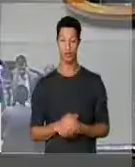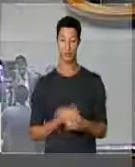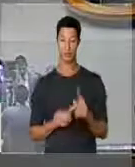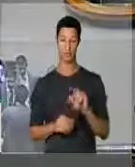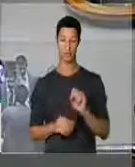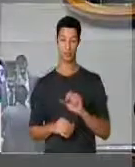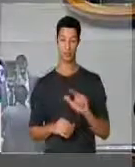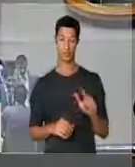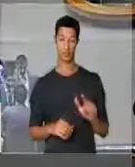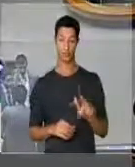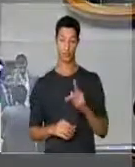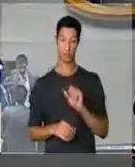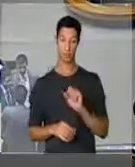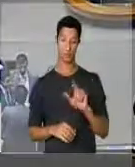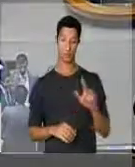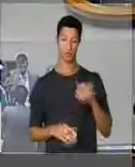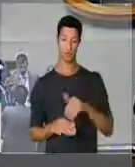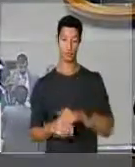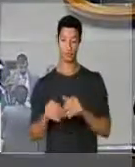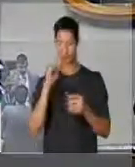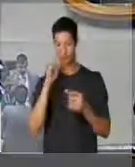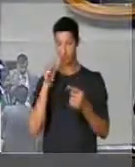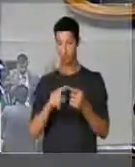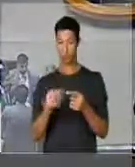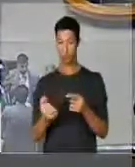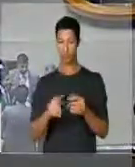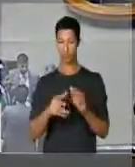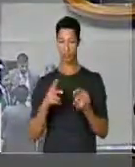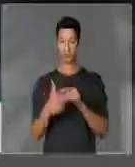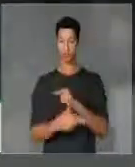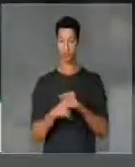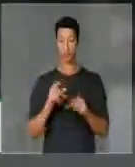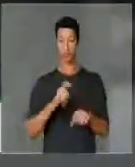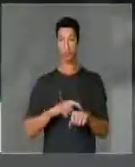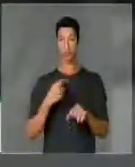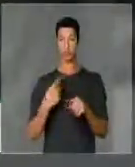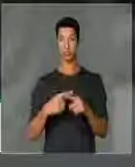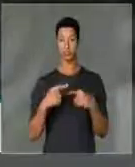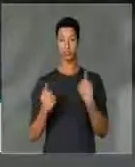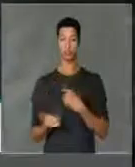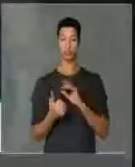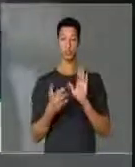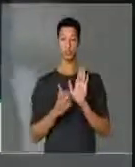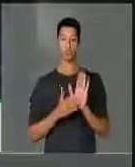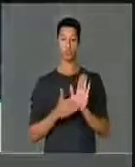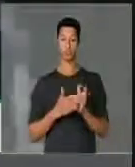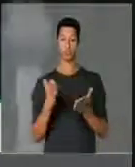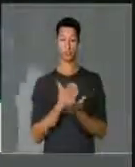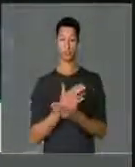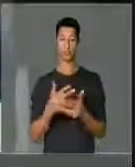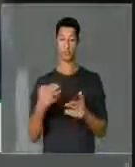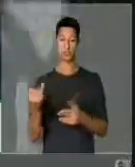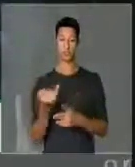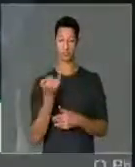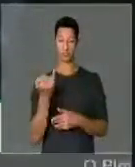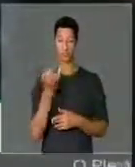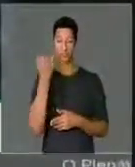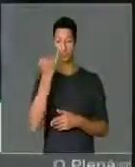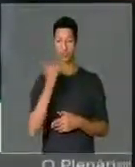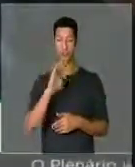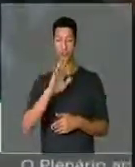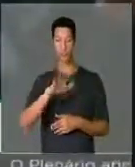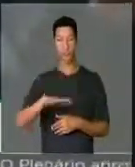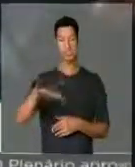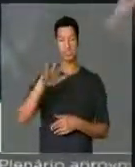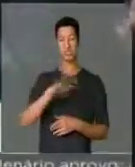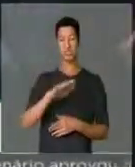O pessoal vota a favor dessa quebra de interstício porque estamos tratando de algo fundamental. Em